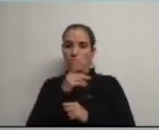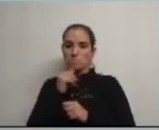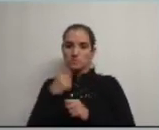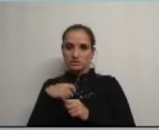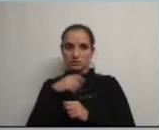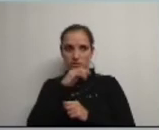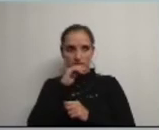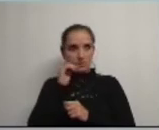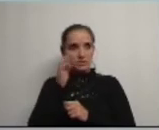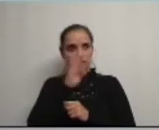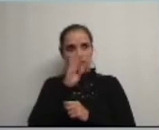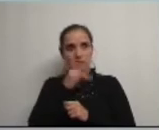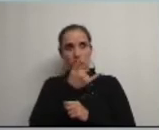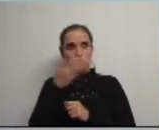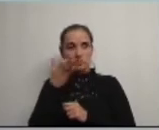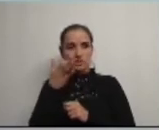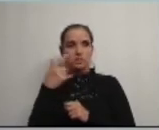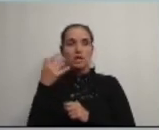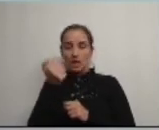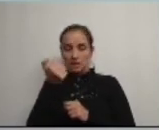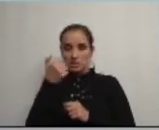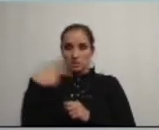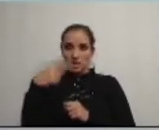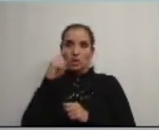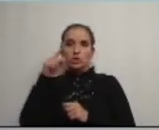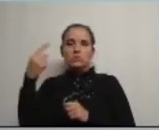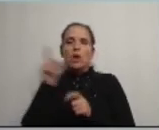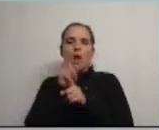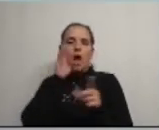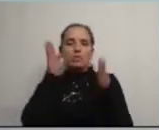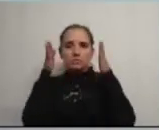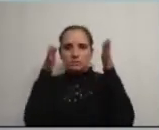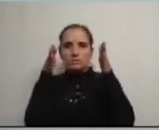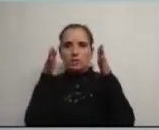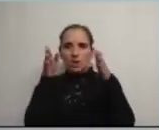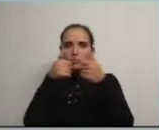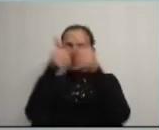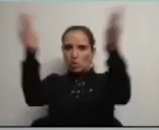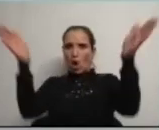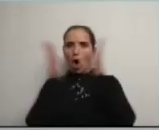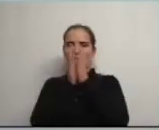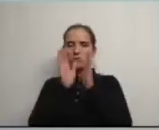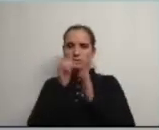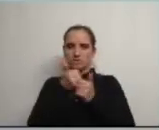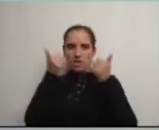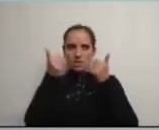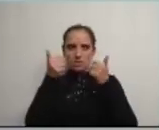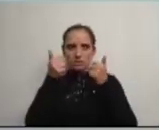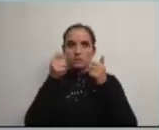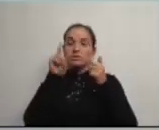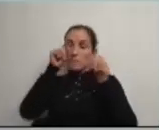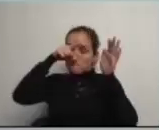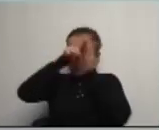se em 2015 irá ter uma especial atenção ao Estado de todo o Conselho e sobretudo a Serra